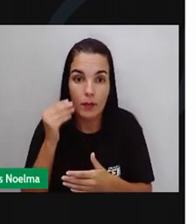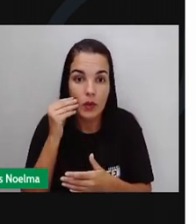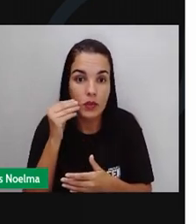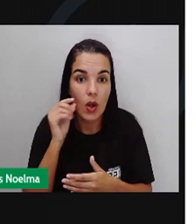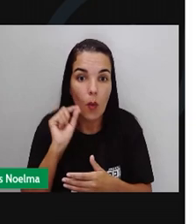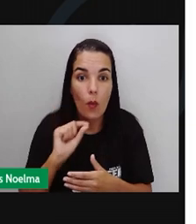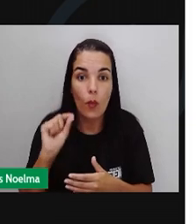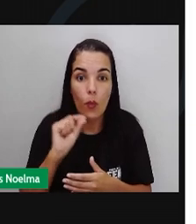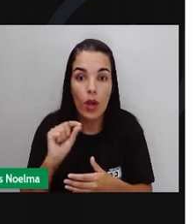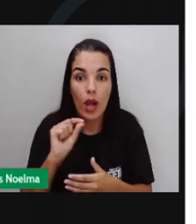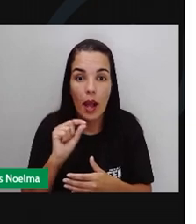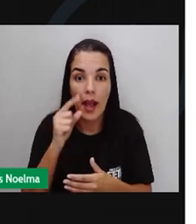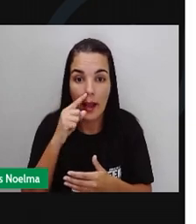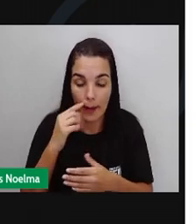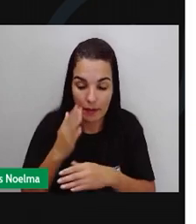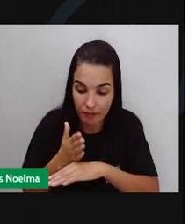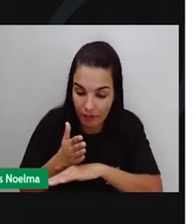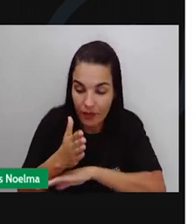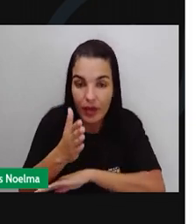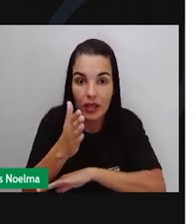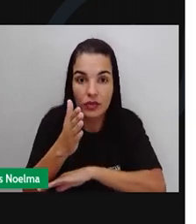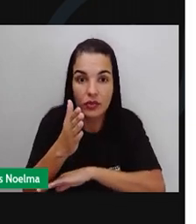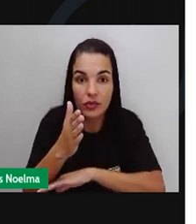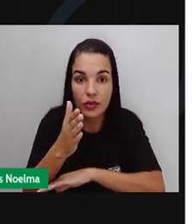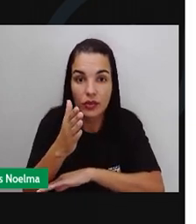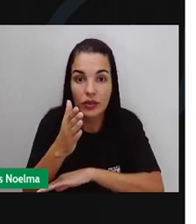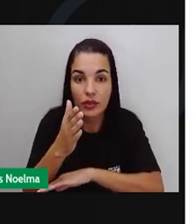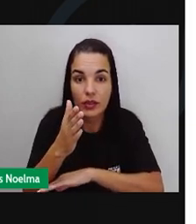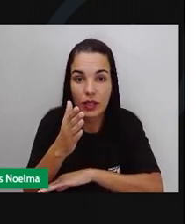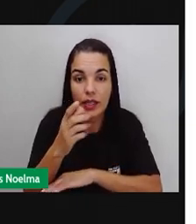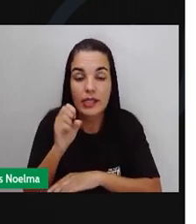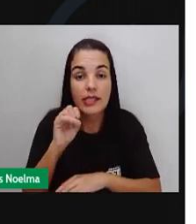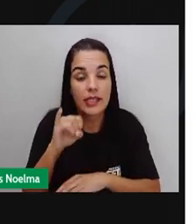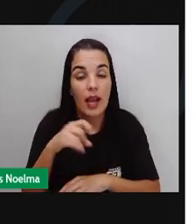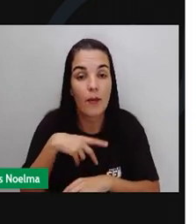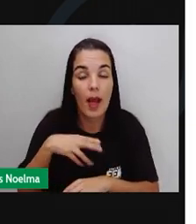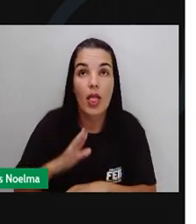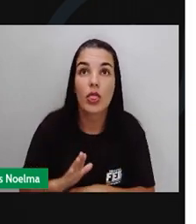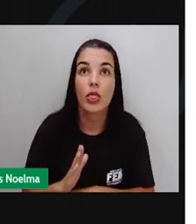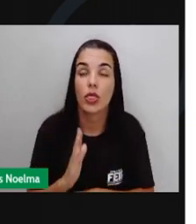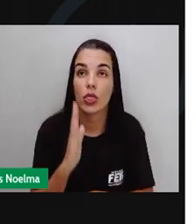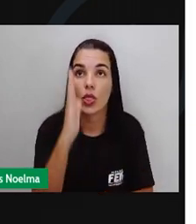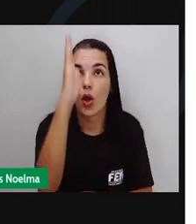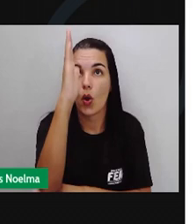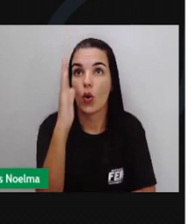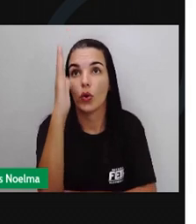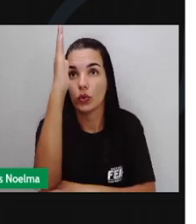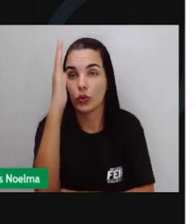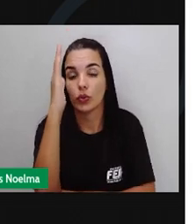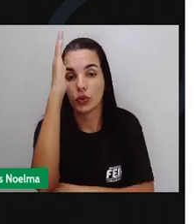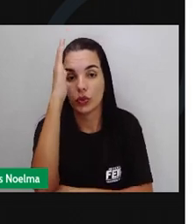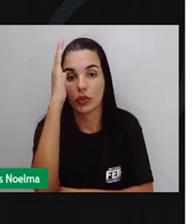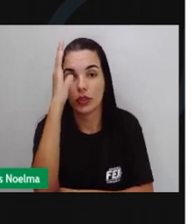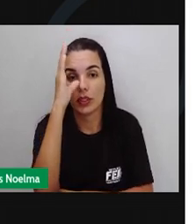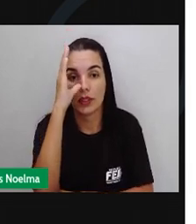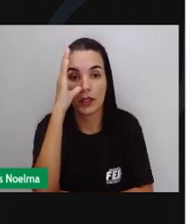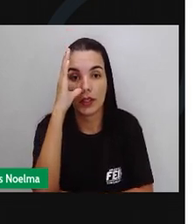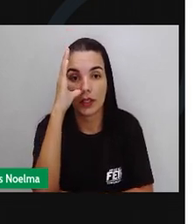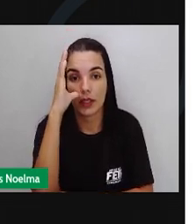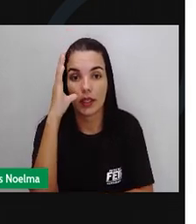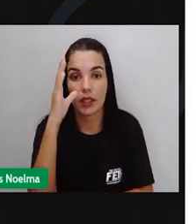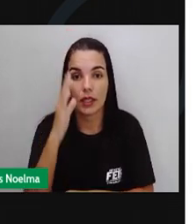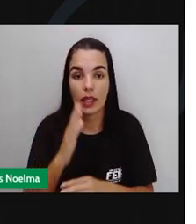que ir em frente aqui é ir para cima no mapa. Então, você deve ir para cima.